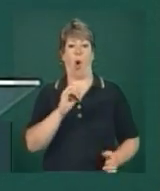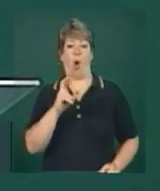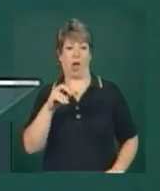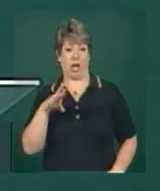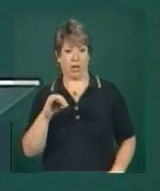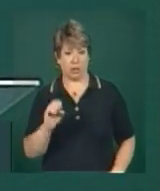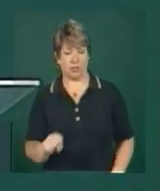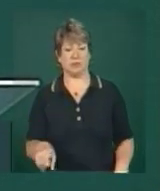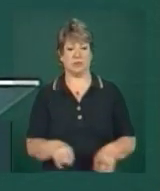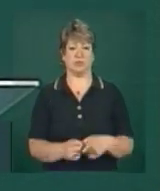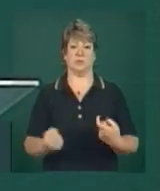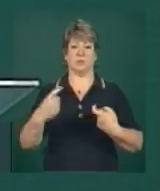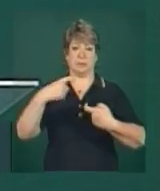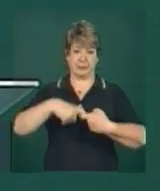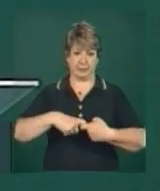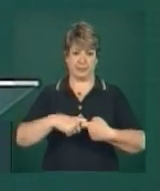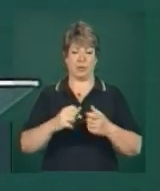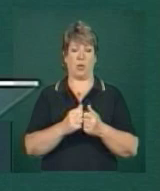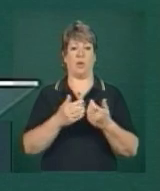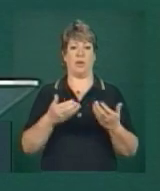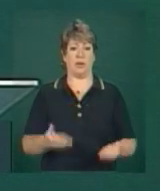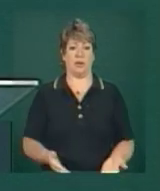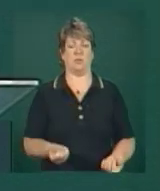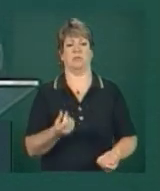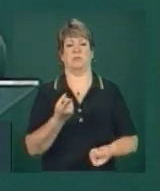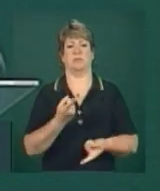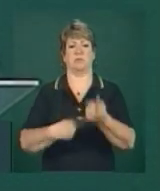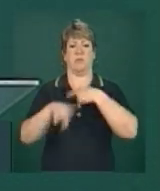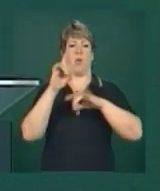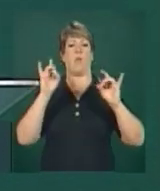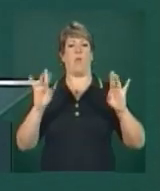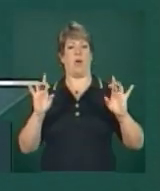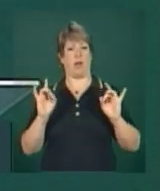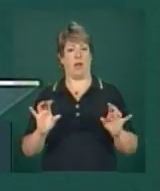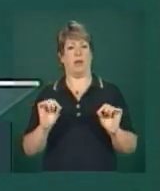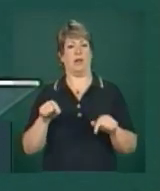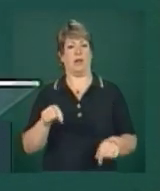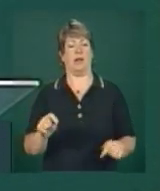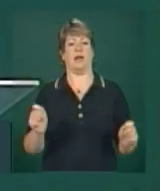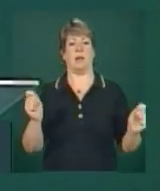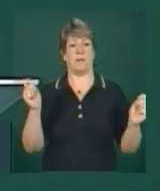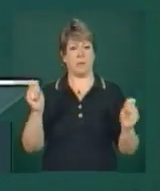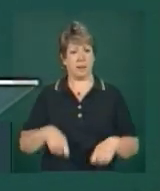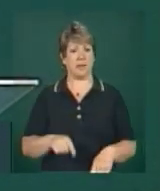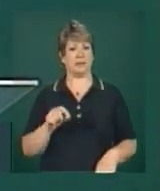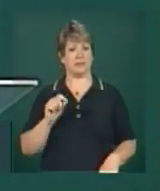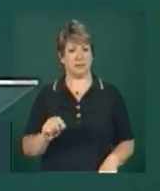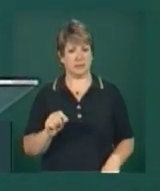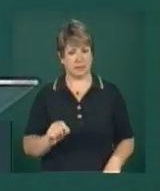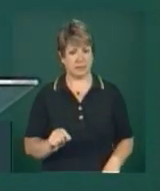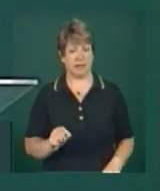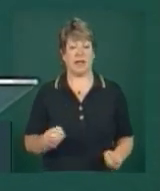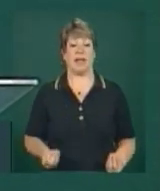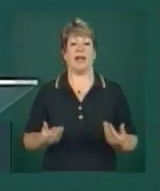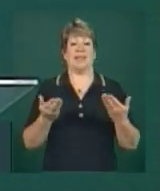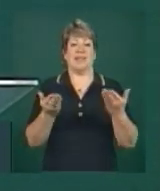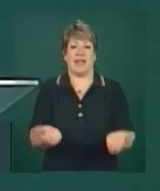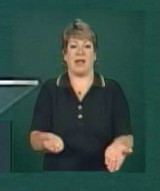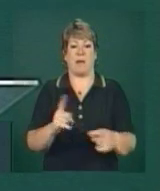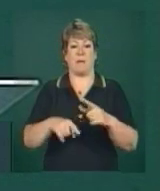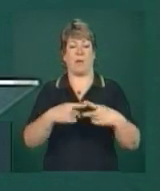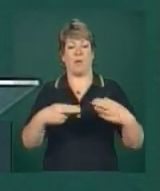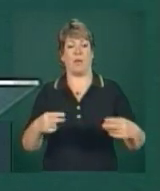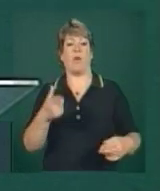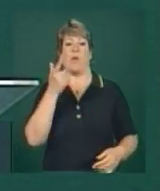parceria nós vamos dar um salto de qualidade na capacidade de entregar produtos, de